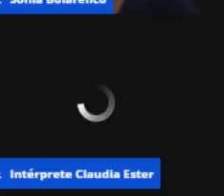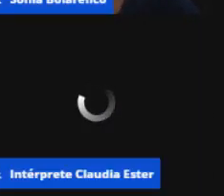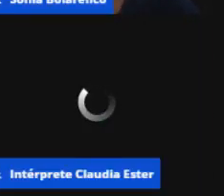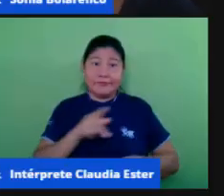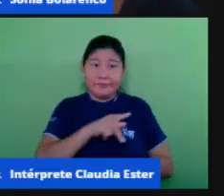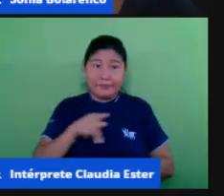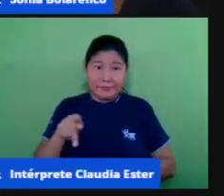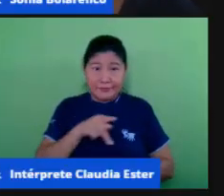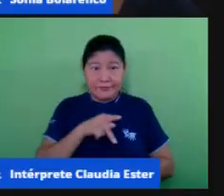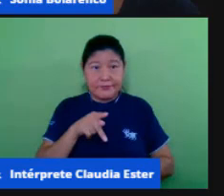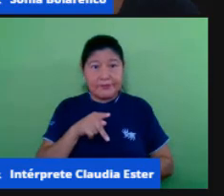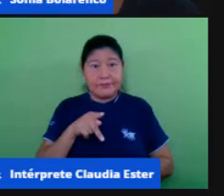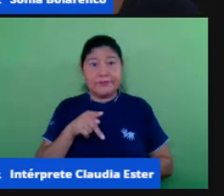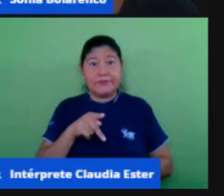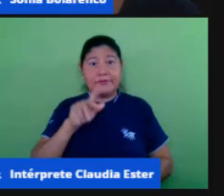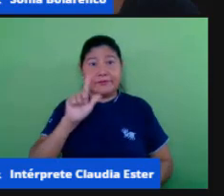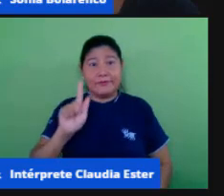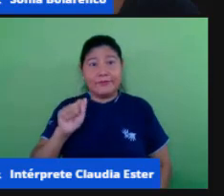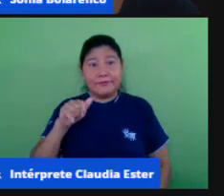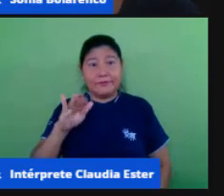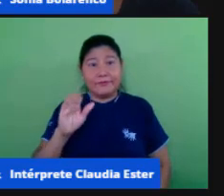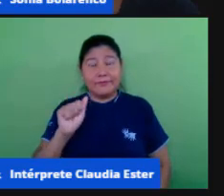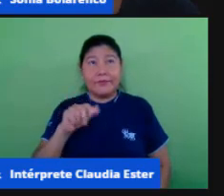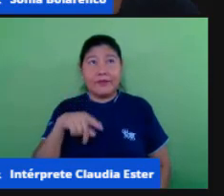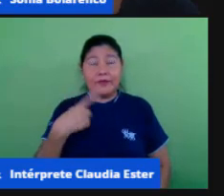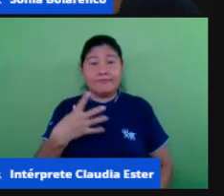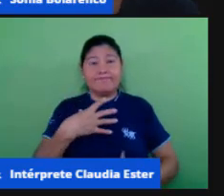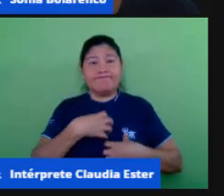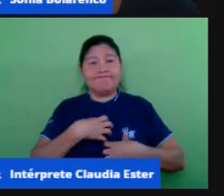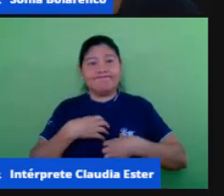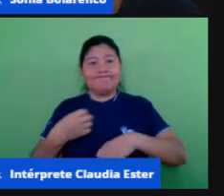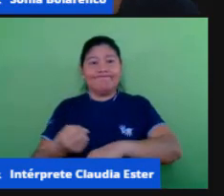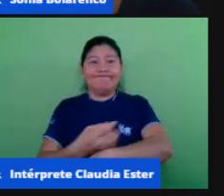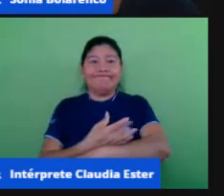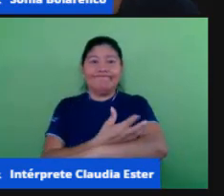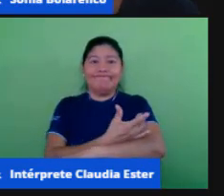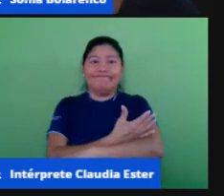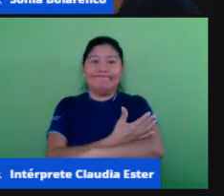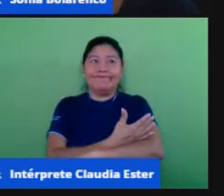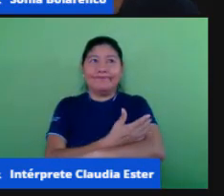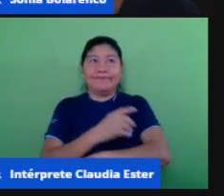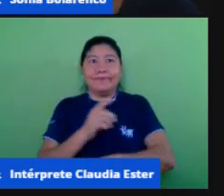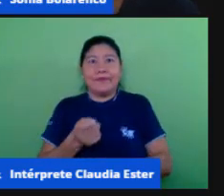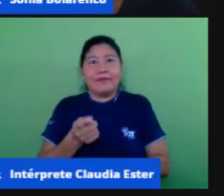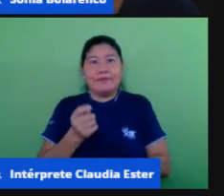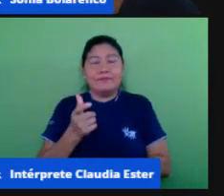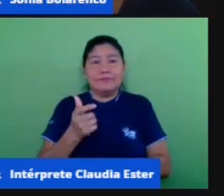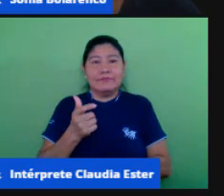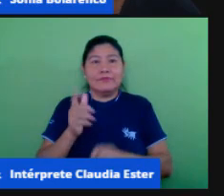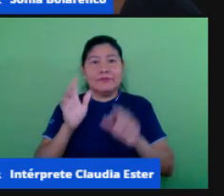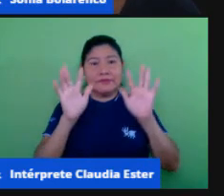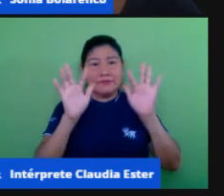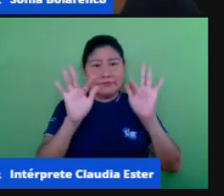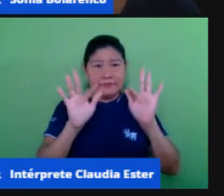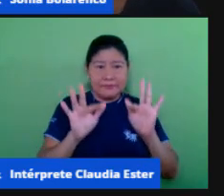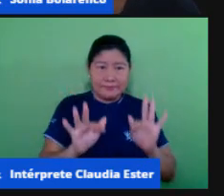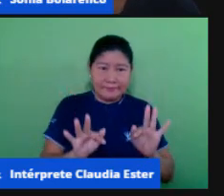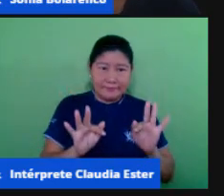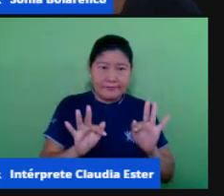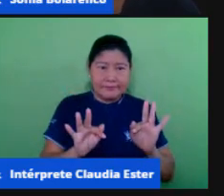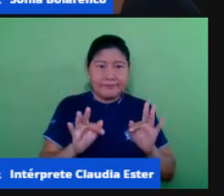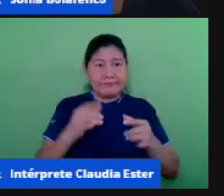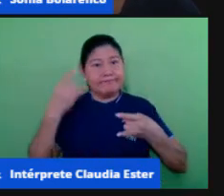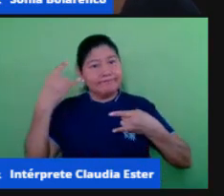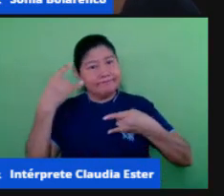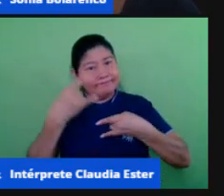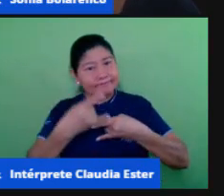Gil, vamos nos emocionar muito, e ao final dessa live, terá uma fala dele, falando